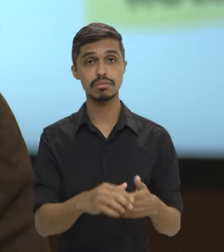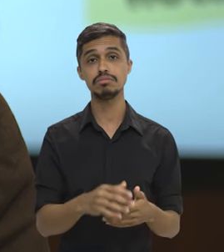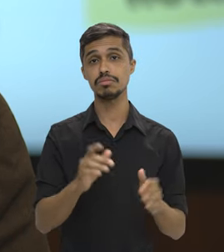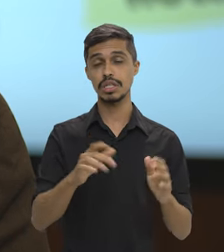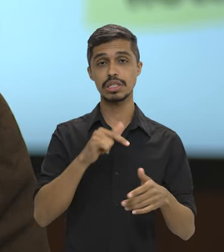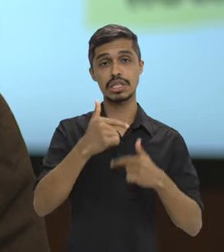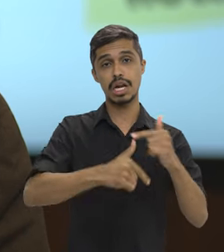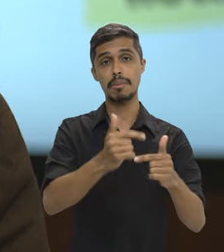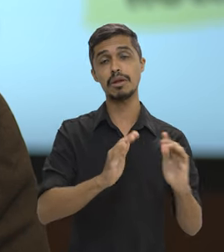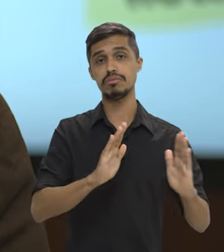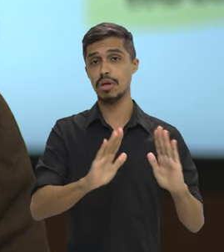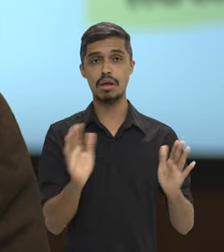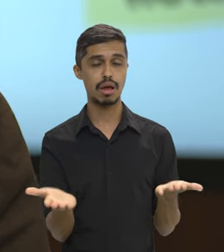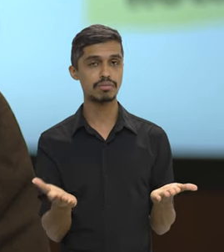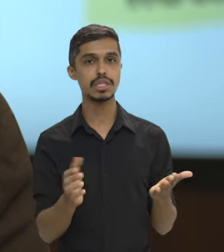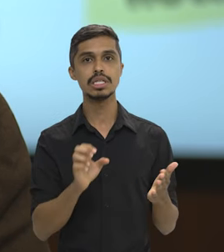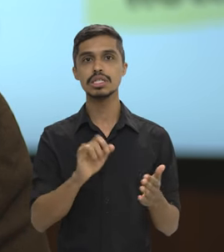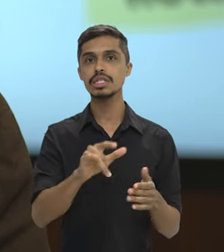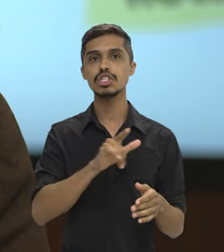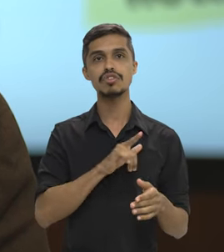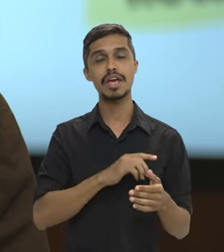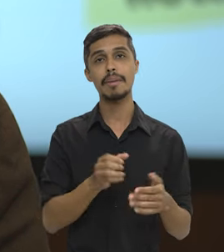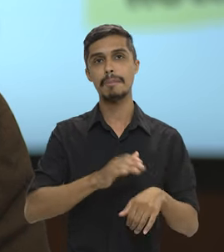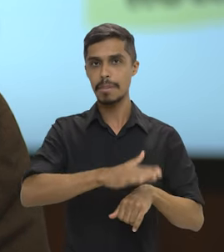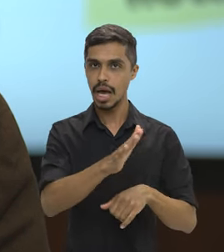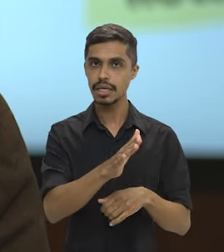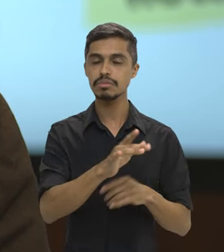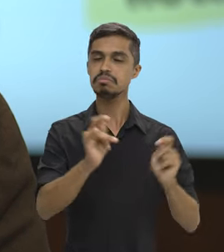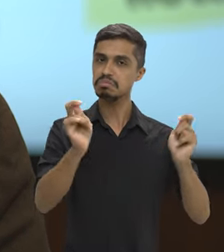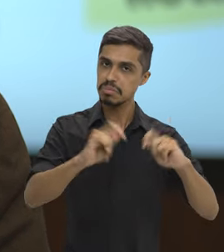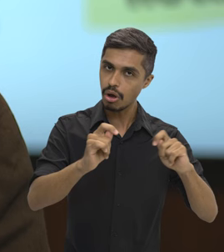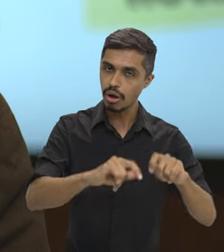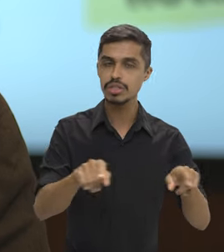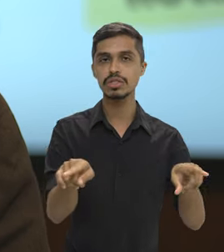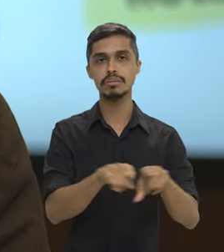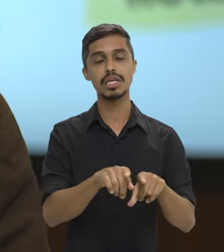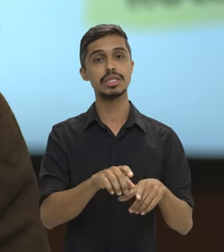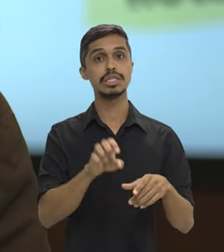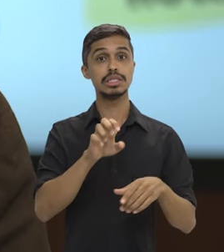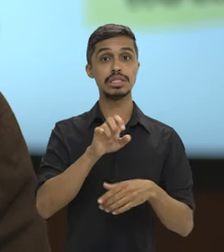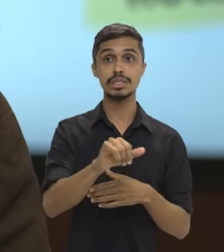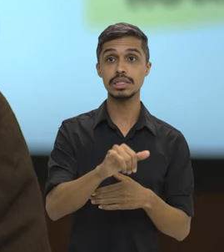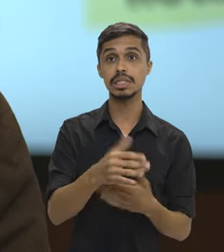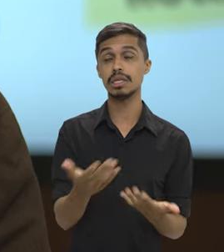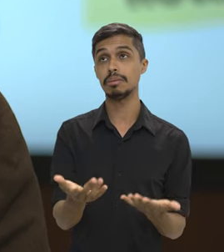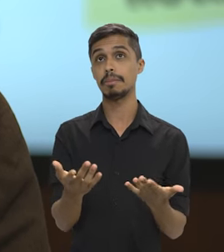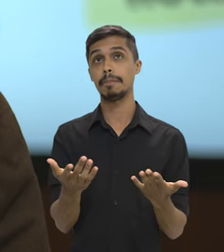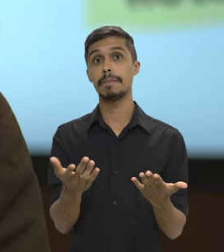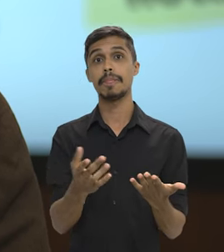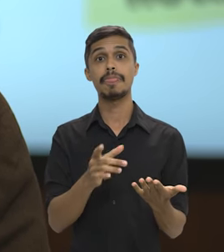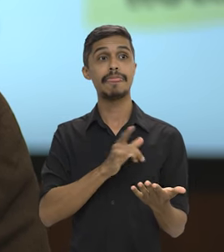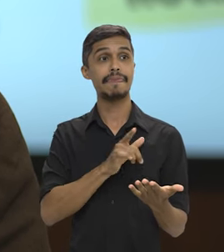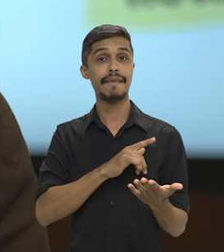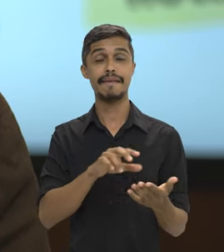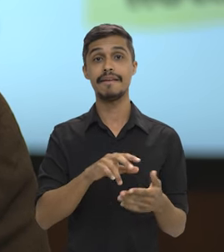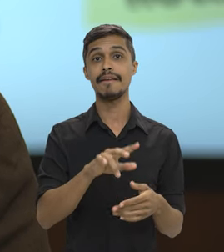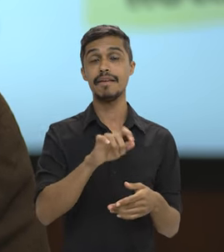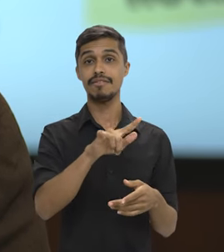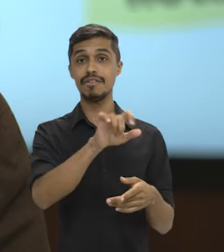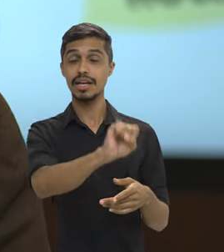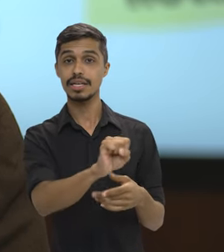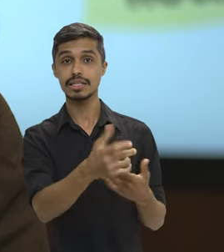para cargos temporários e também caso surjam novas vagas ou que aconteça de haver vagas